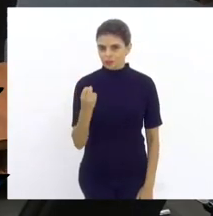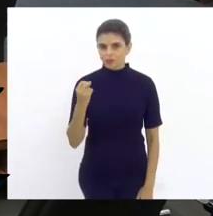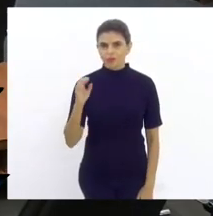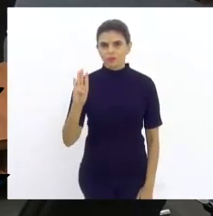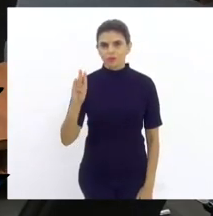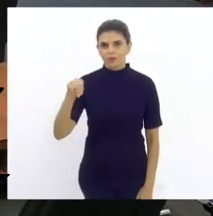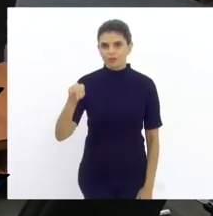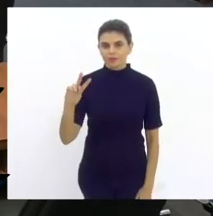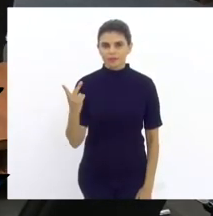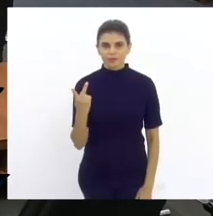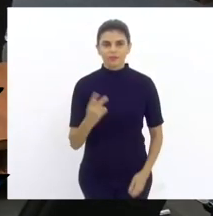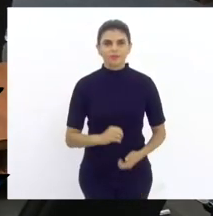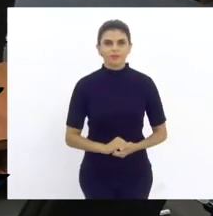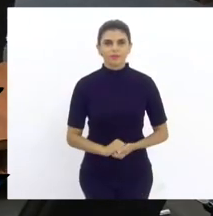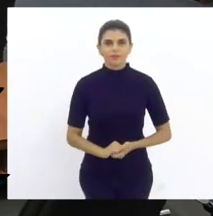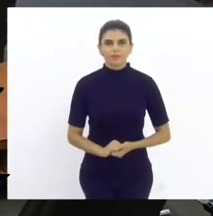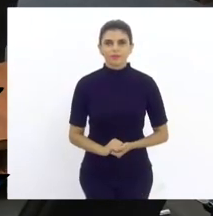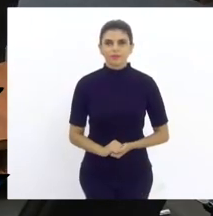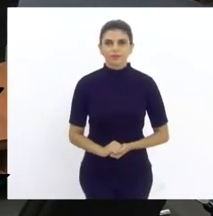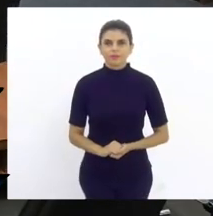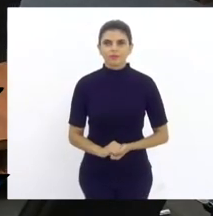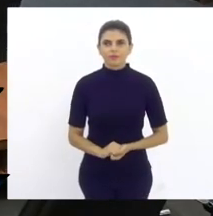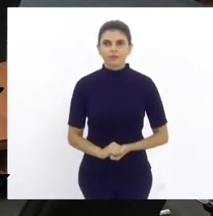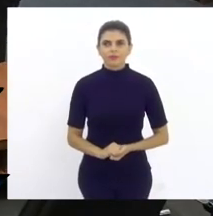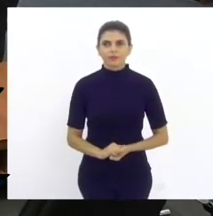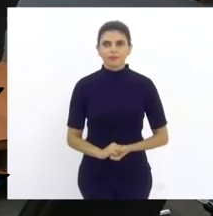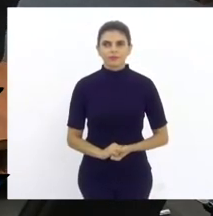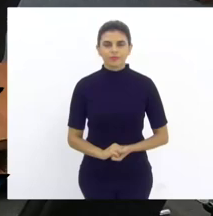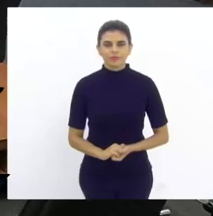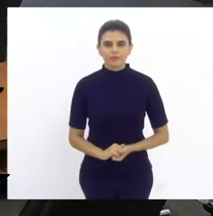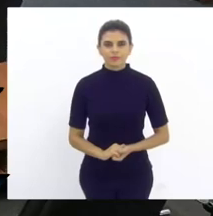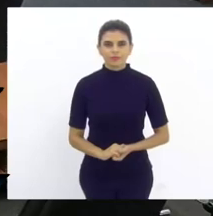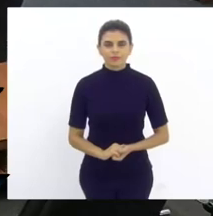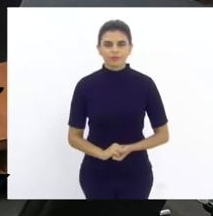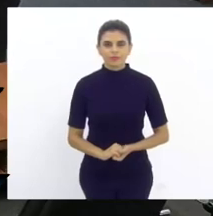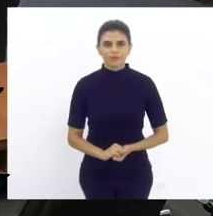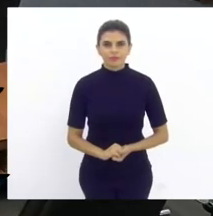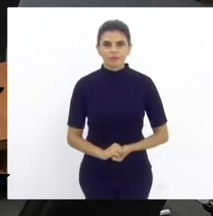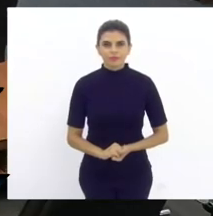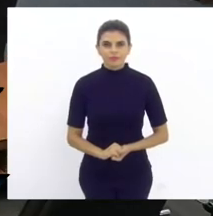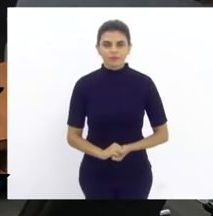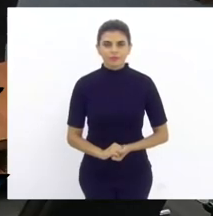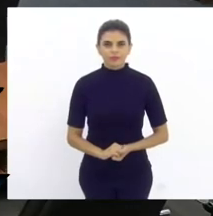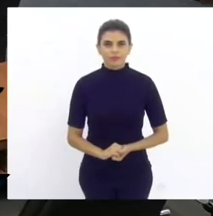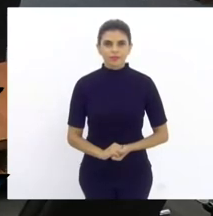Eu assisto aí, eu assisti. Eu assisti, eu...